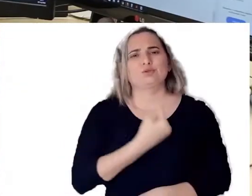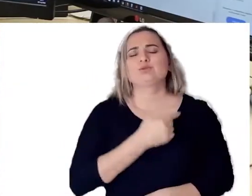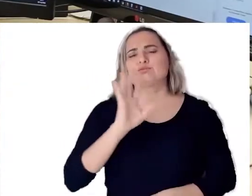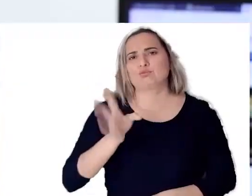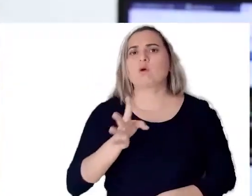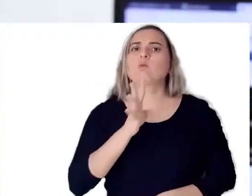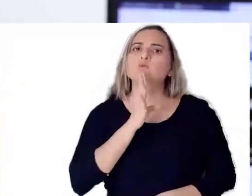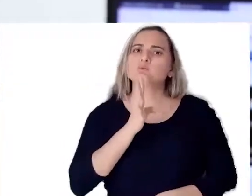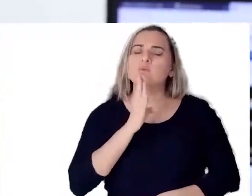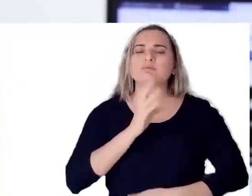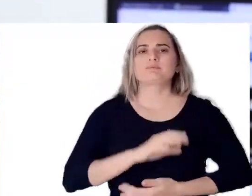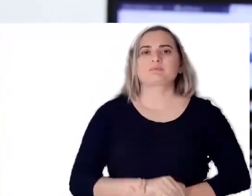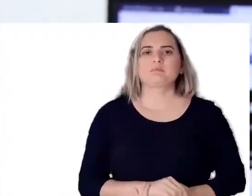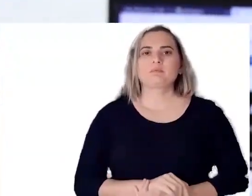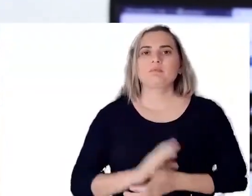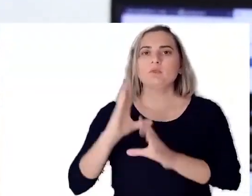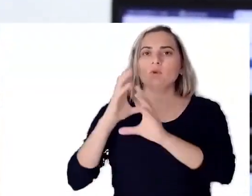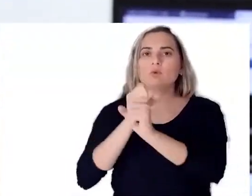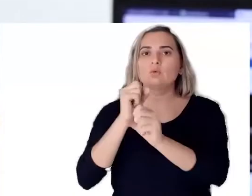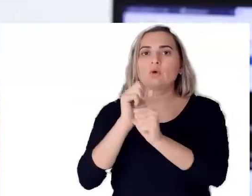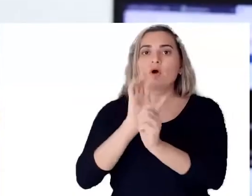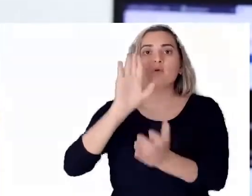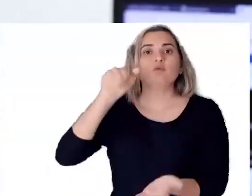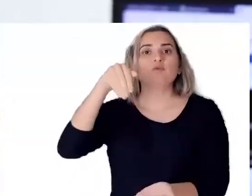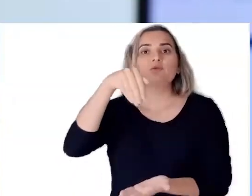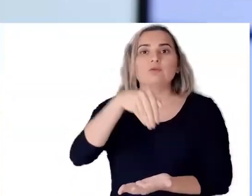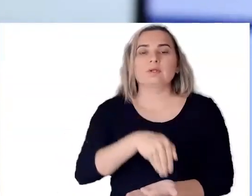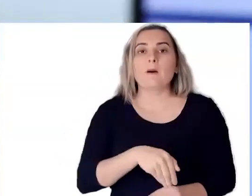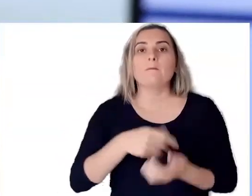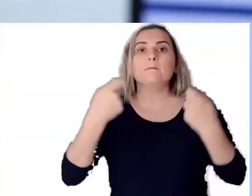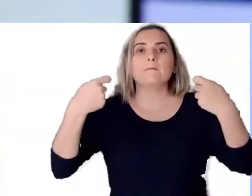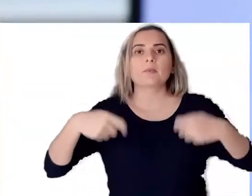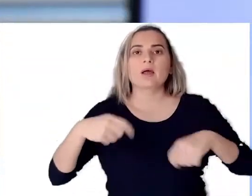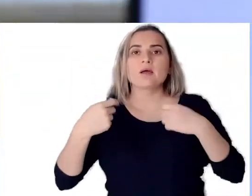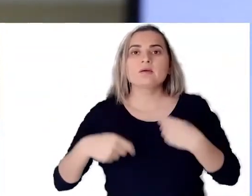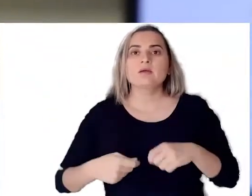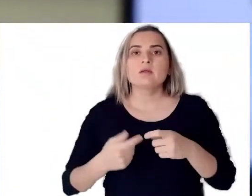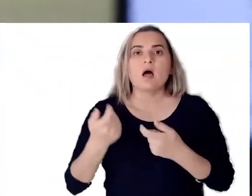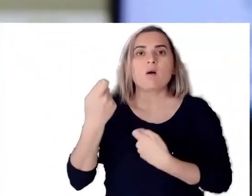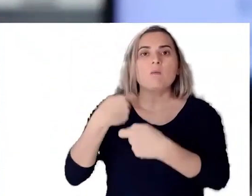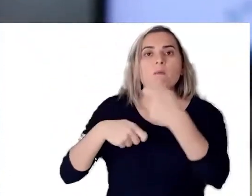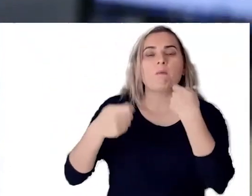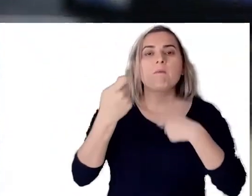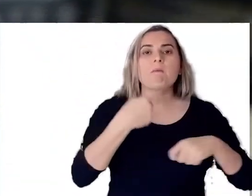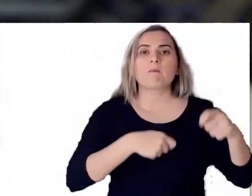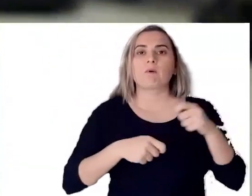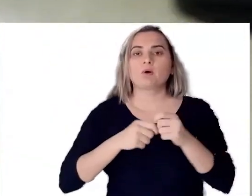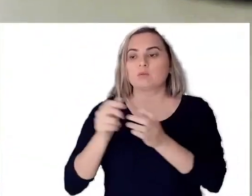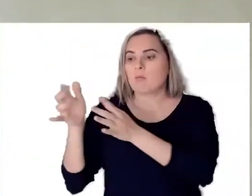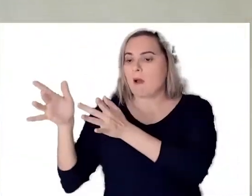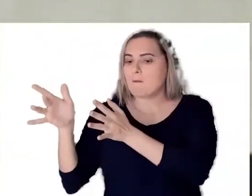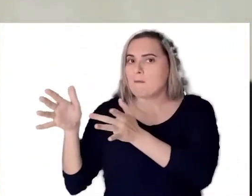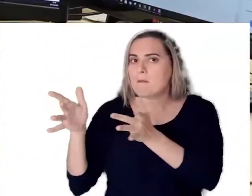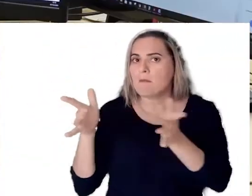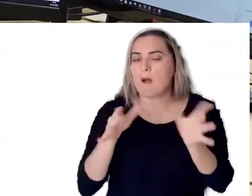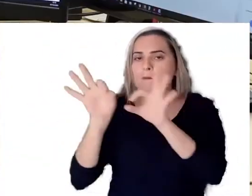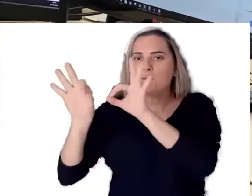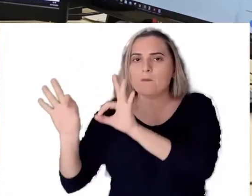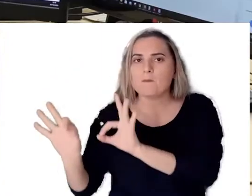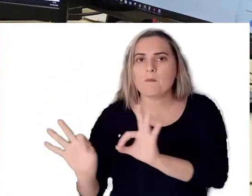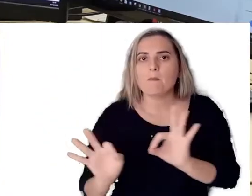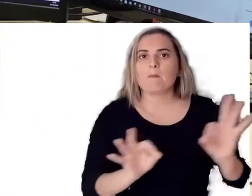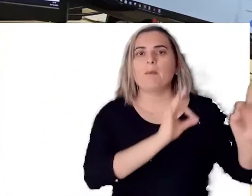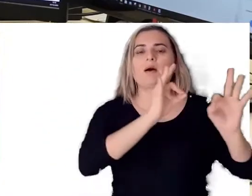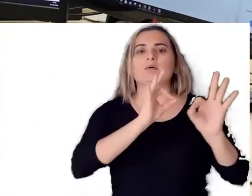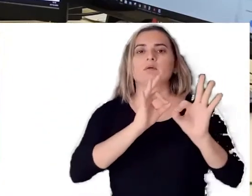habituado. Na prestação de contas final, deve ser registrada toda a movimentação financeira desde o início da campanha. Se ele